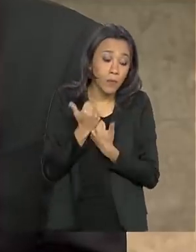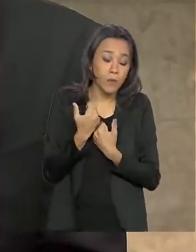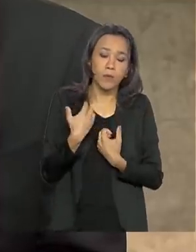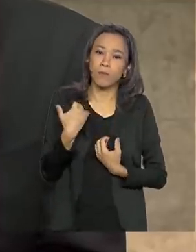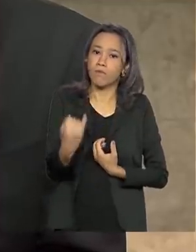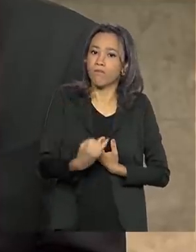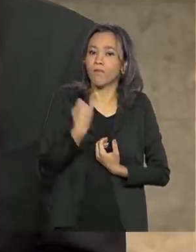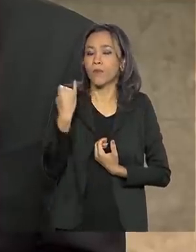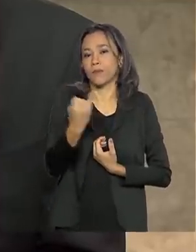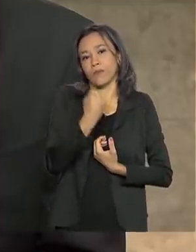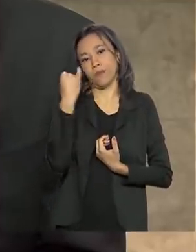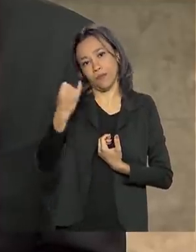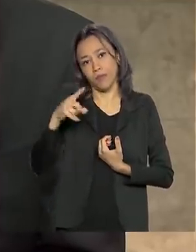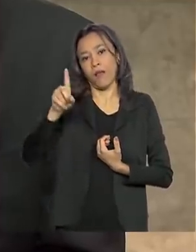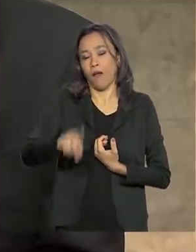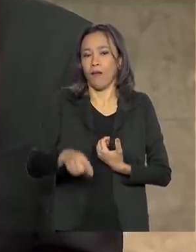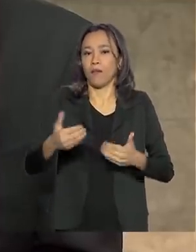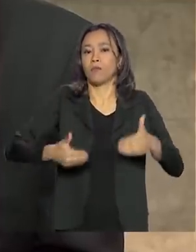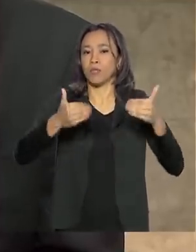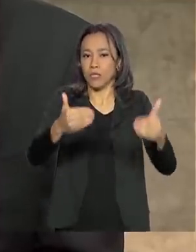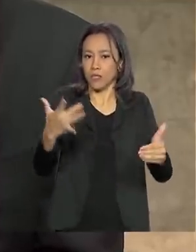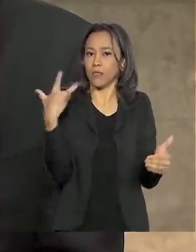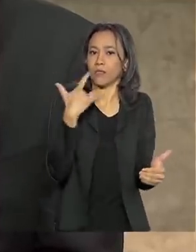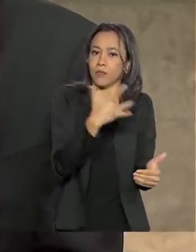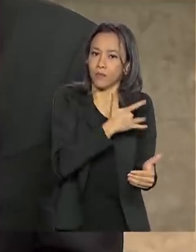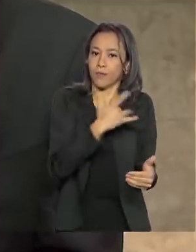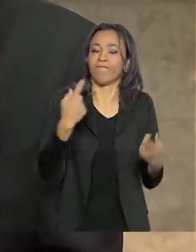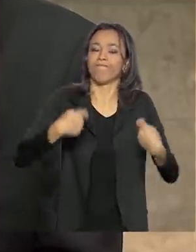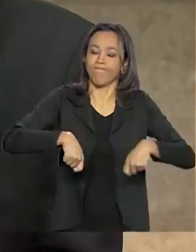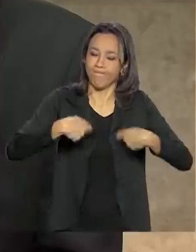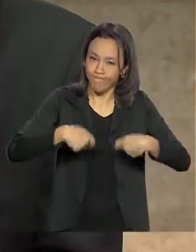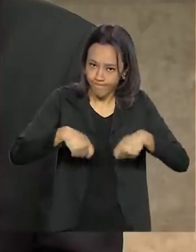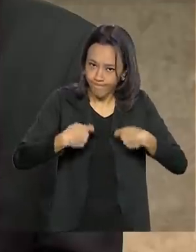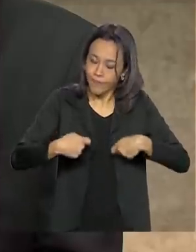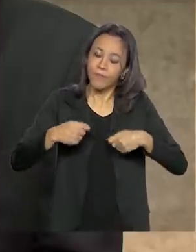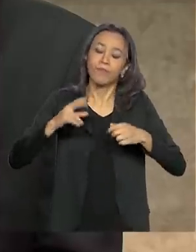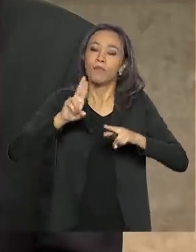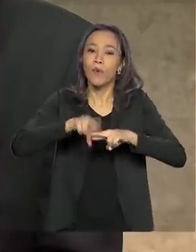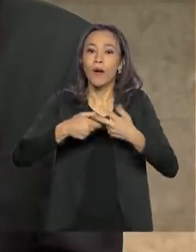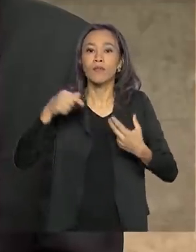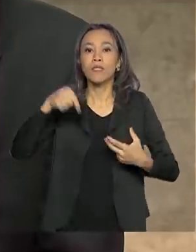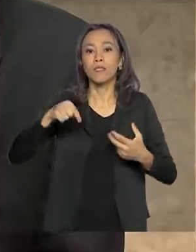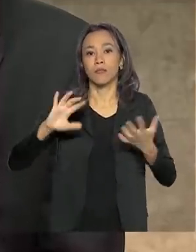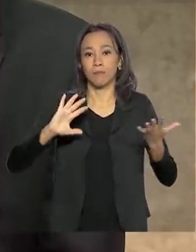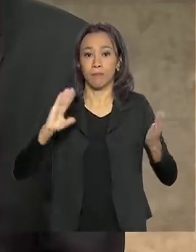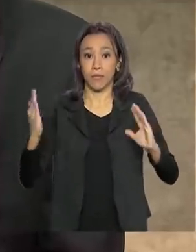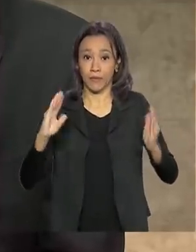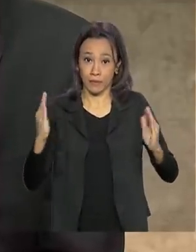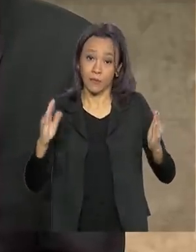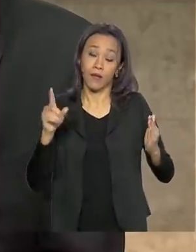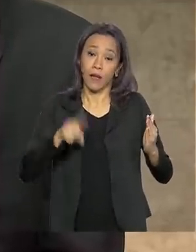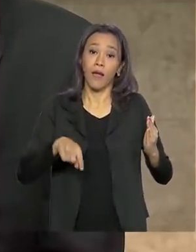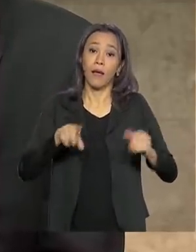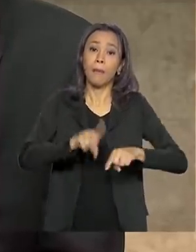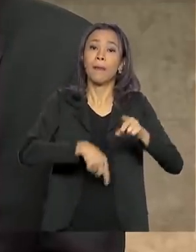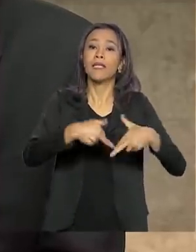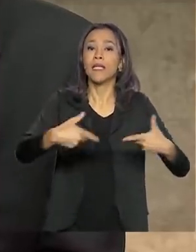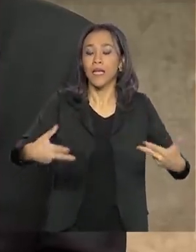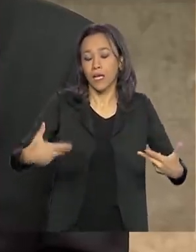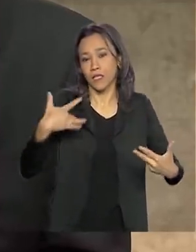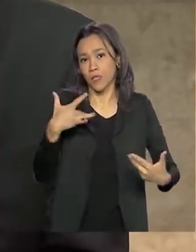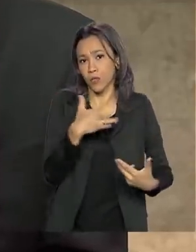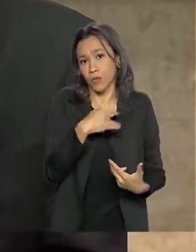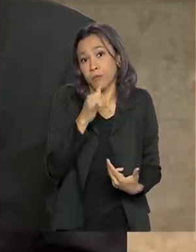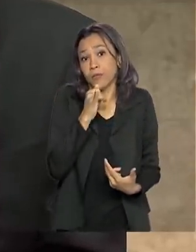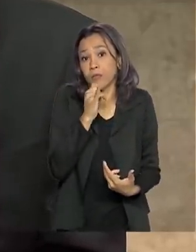é o que o Ministério da Saúde tem demandado em relação ao momento atual, são os equipamentos de saúde. Um respirador, por